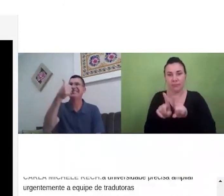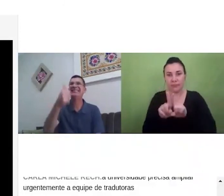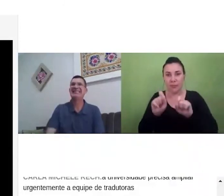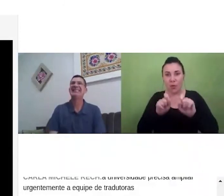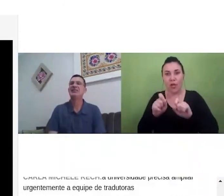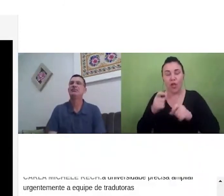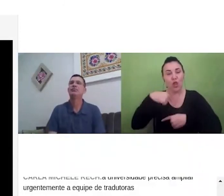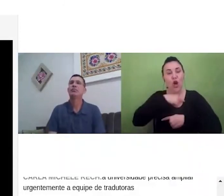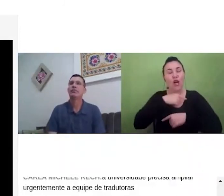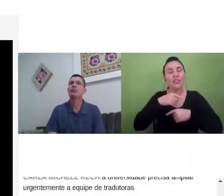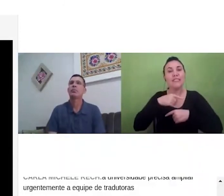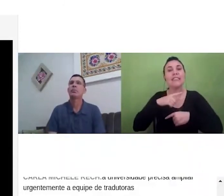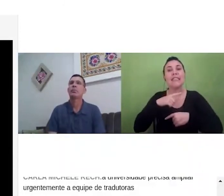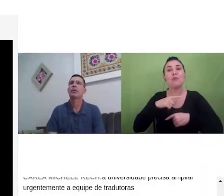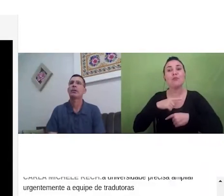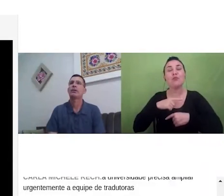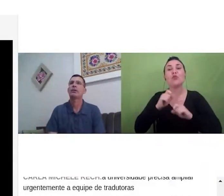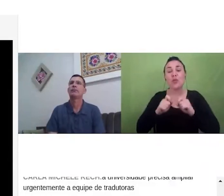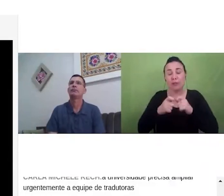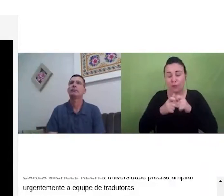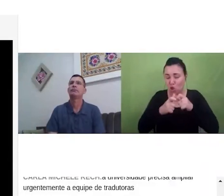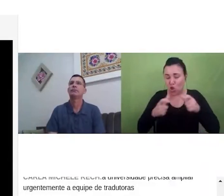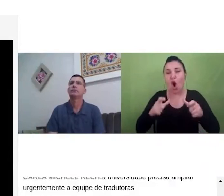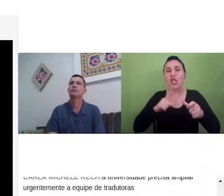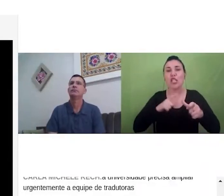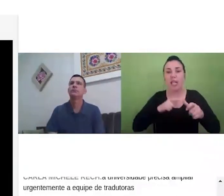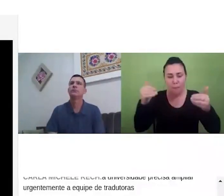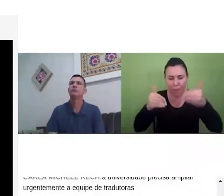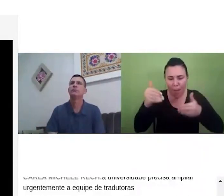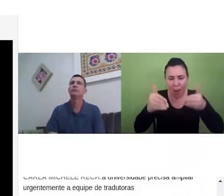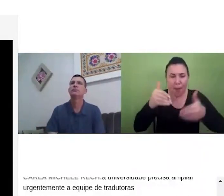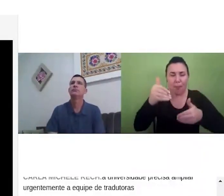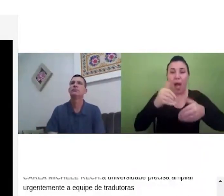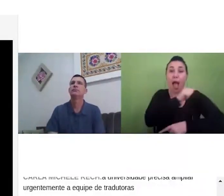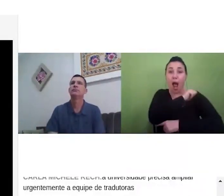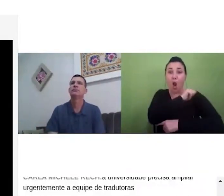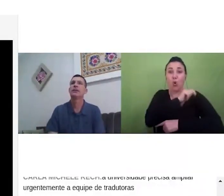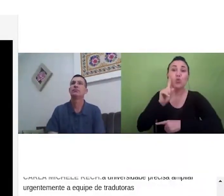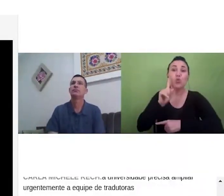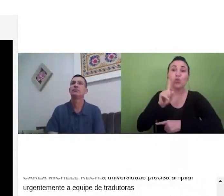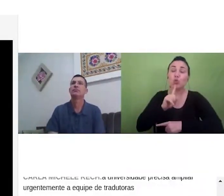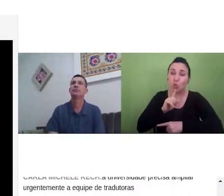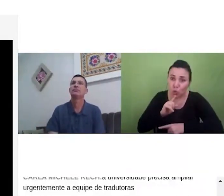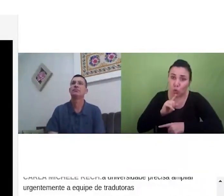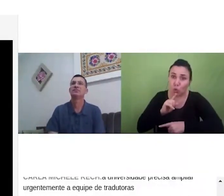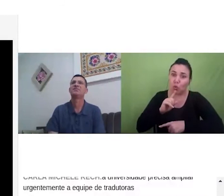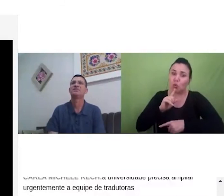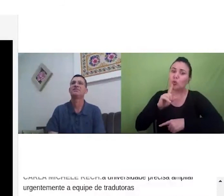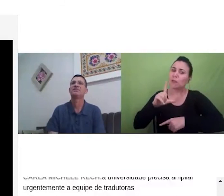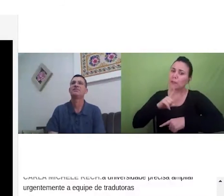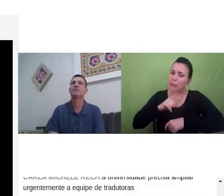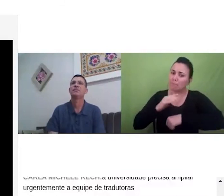sorte de ter alunos surdos muito interessados em atender muito simpáticos e colaborativos